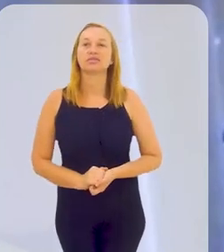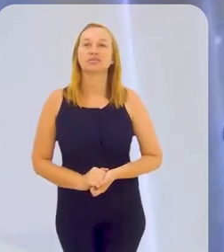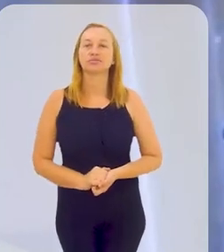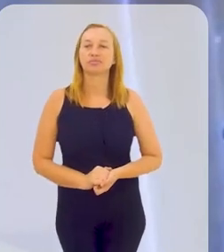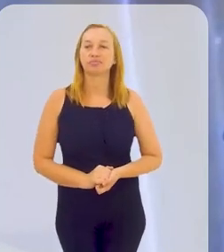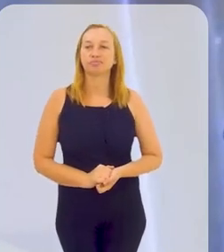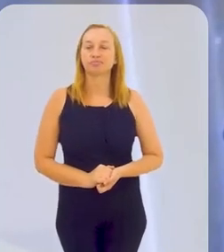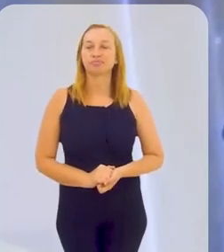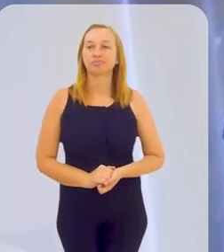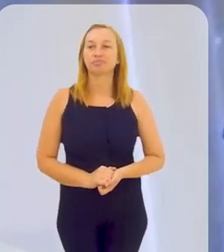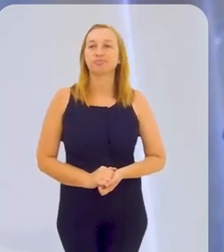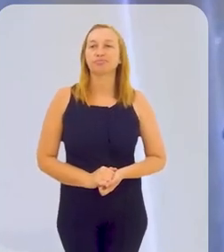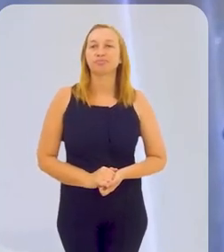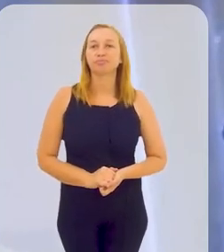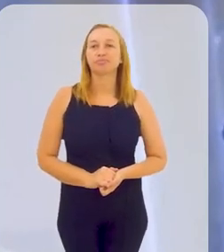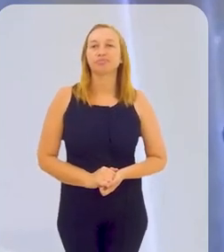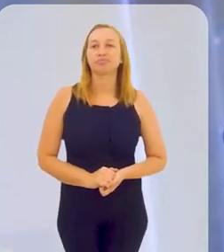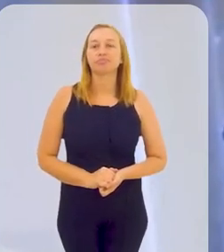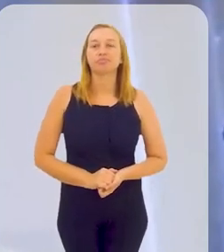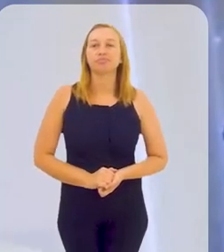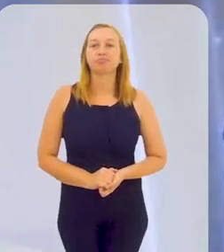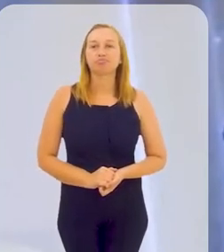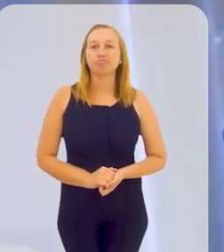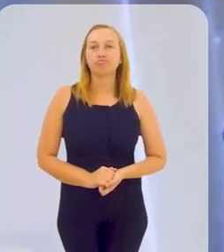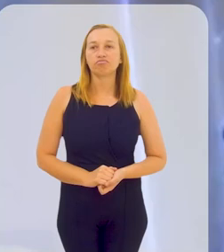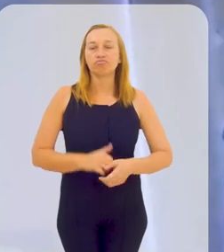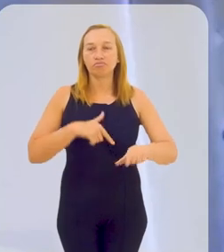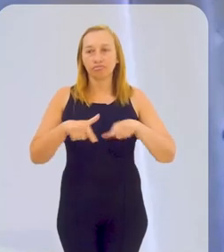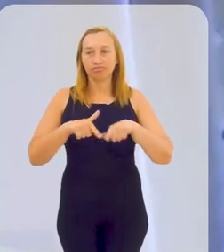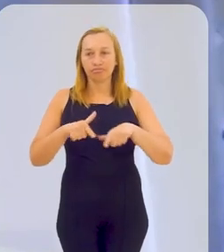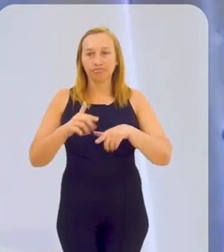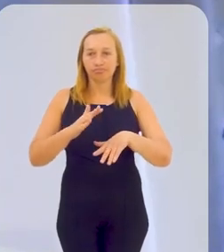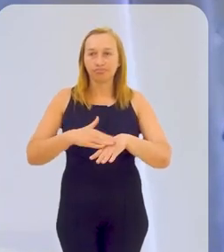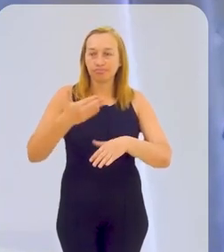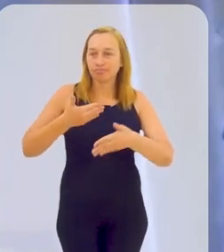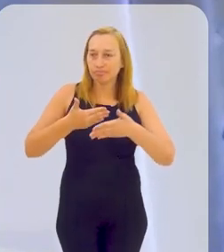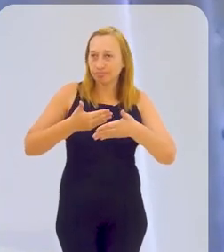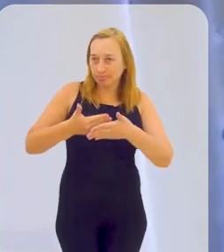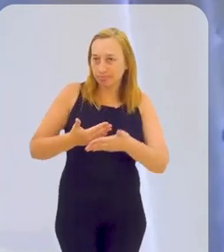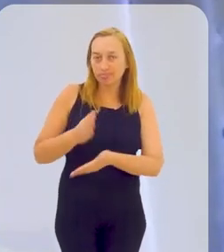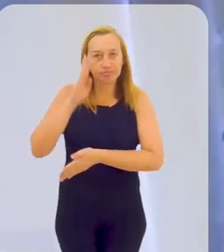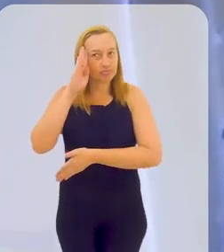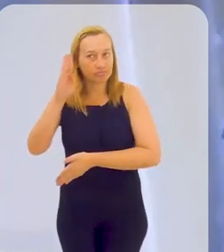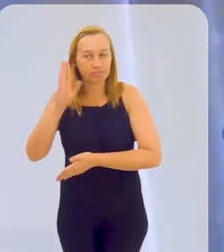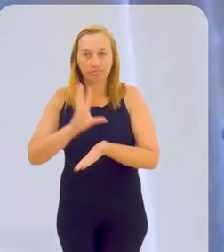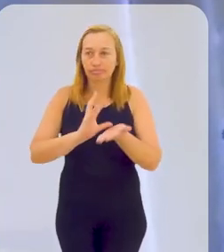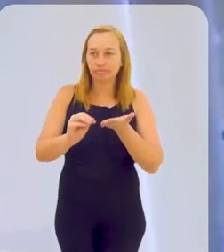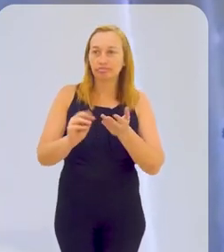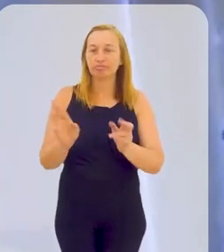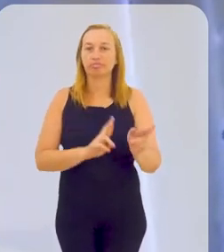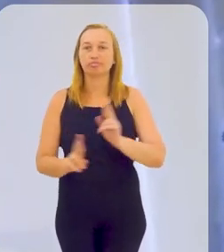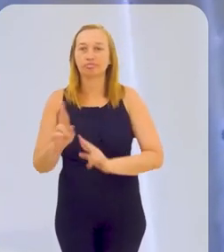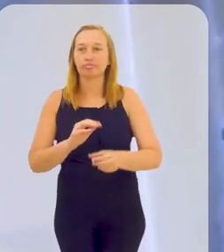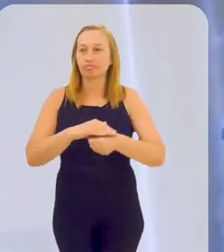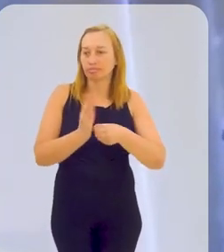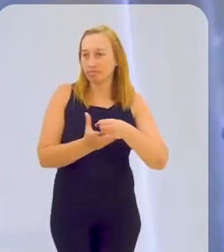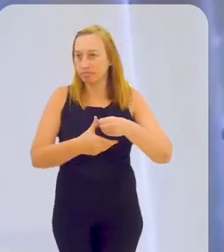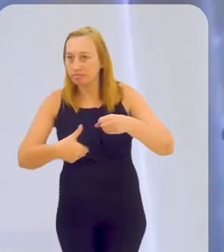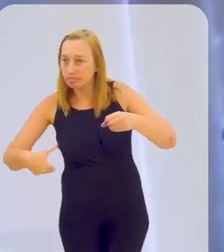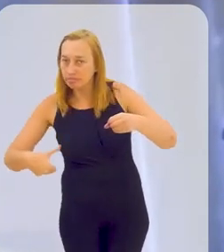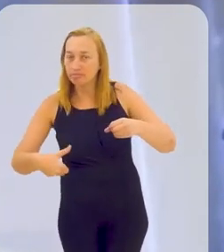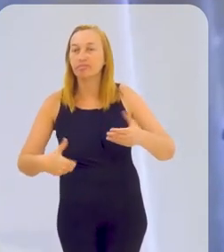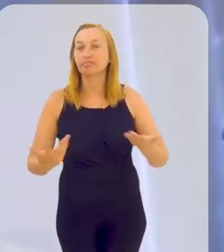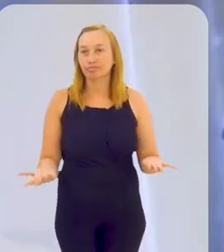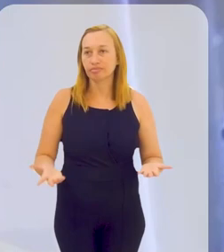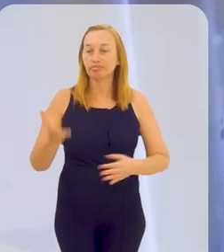gente tem uma atuação aí, busca, né, tem uma atuação aí o mais próxima possível das principais pautas relacionadas ao saneamento e meio